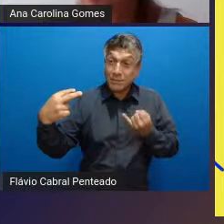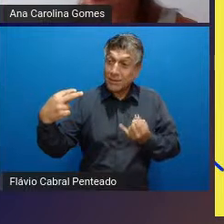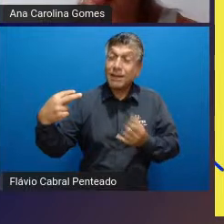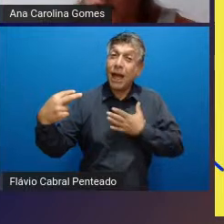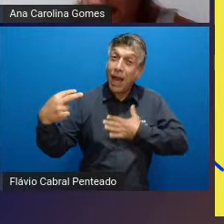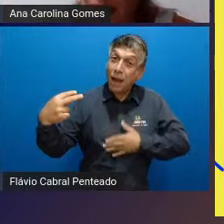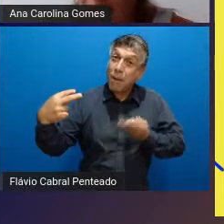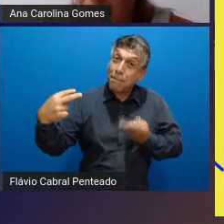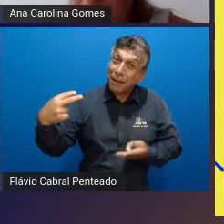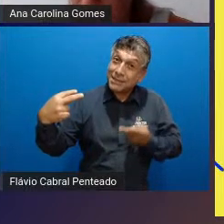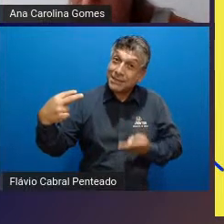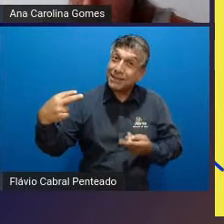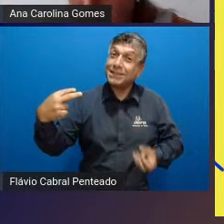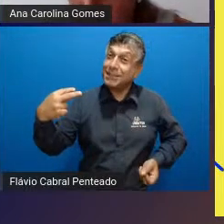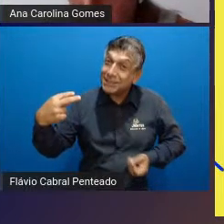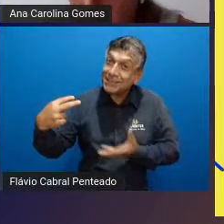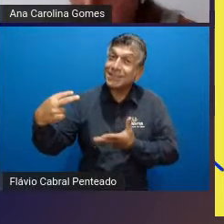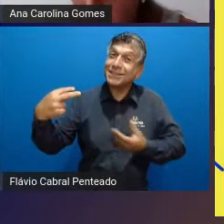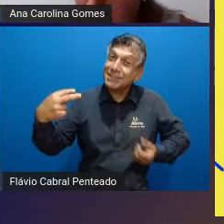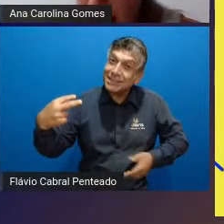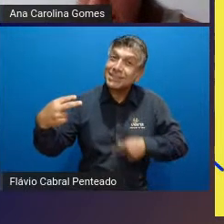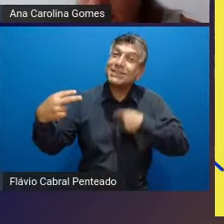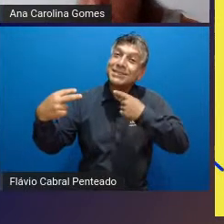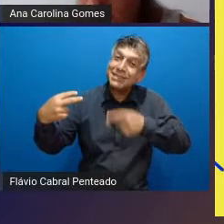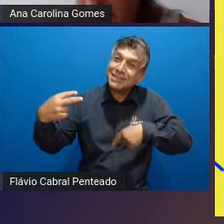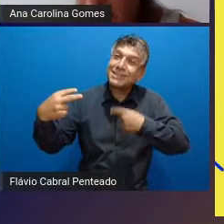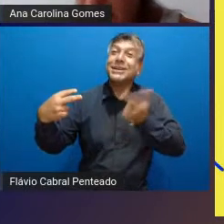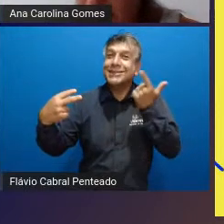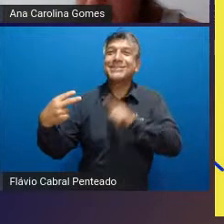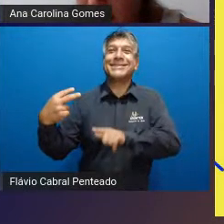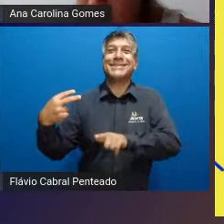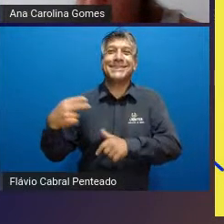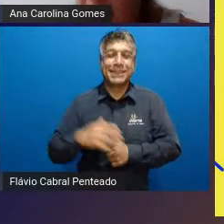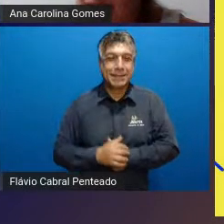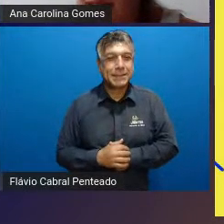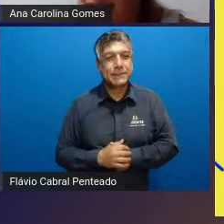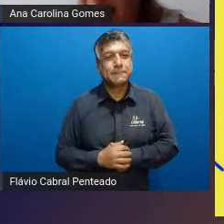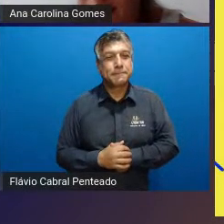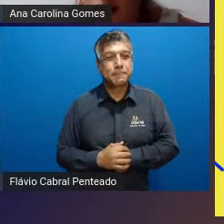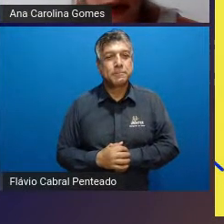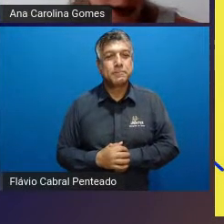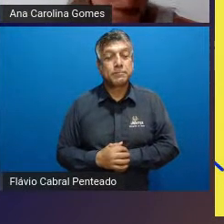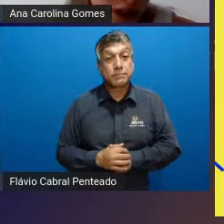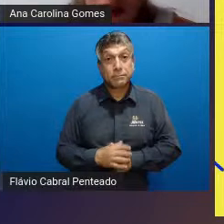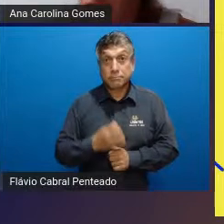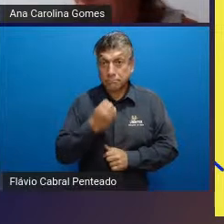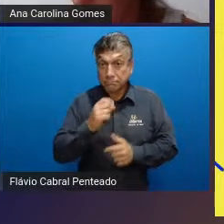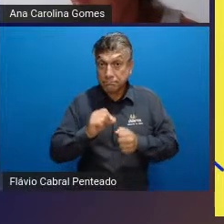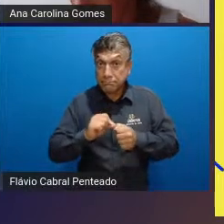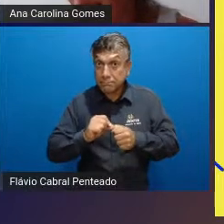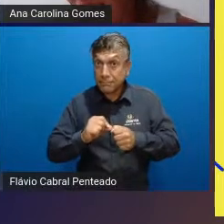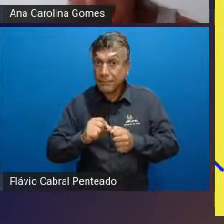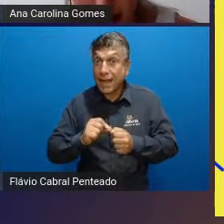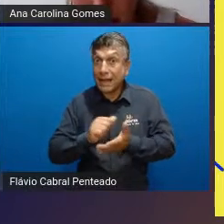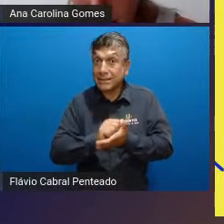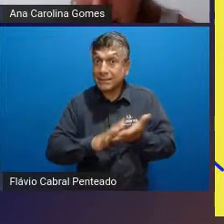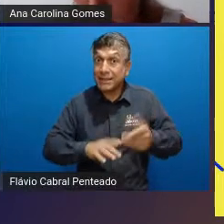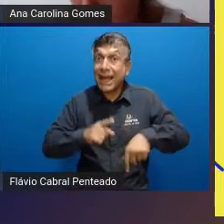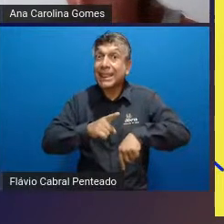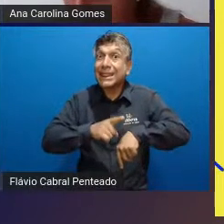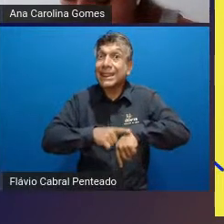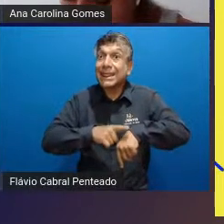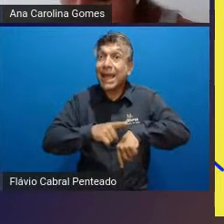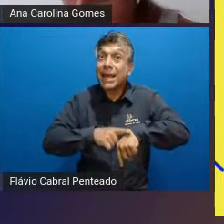essa paciência assim com eles é bom executar essas tarefas no tempo que for necessário dar essa